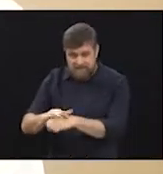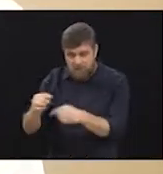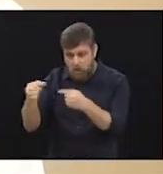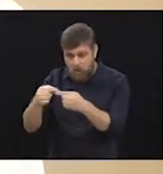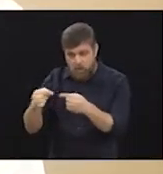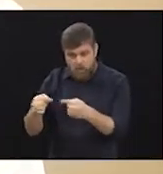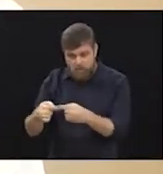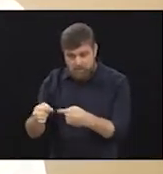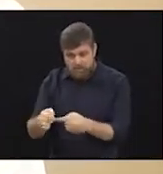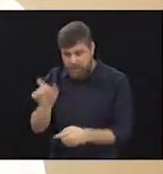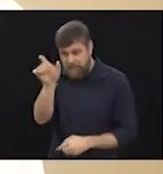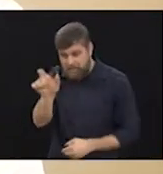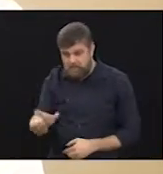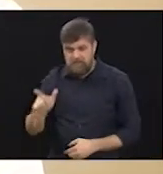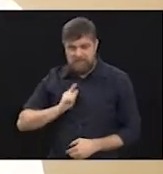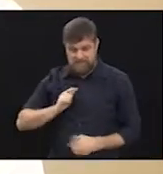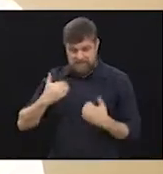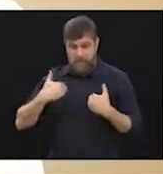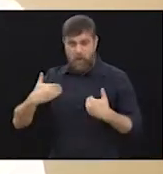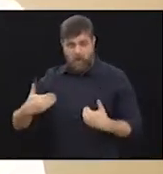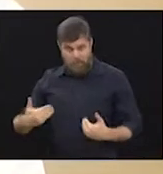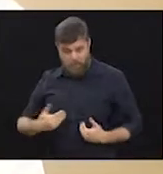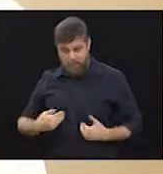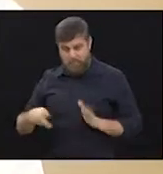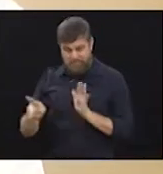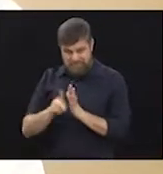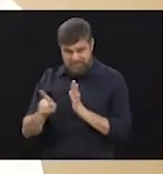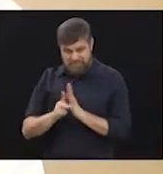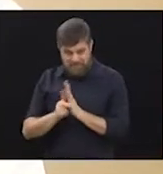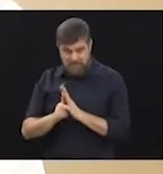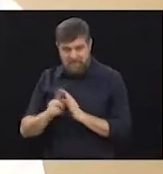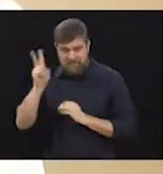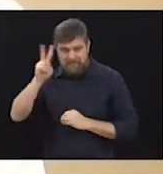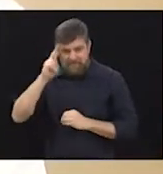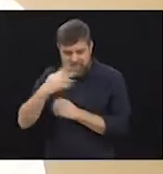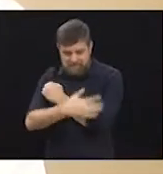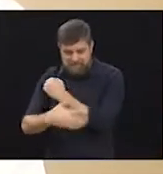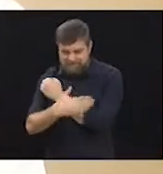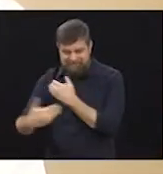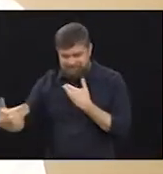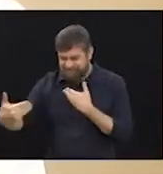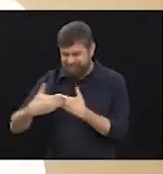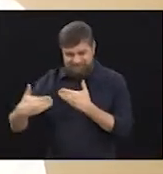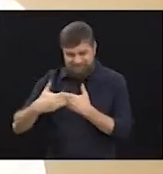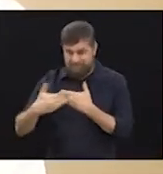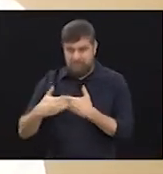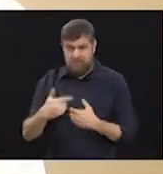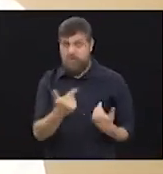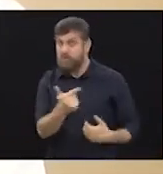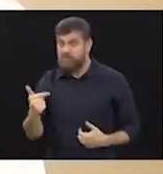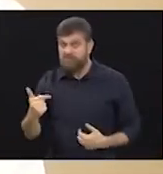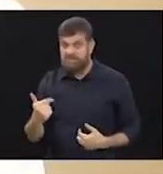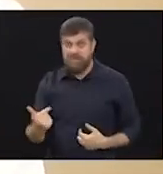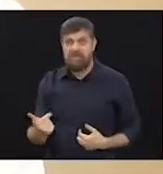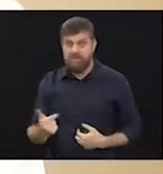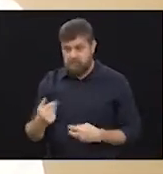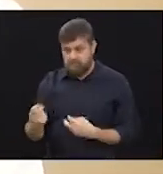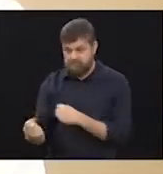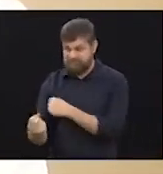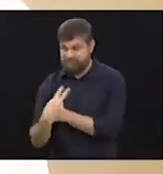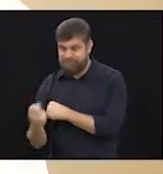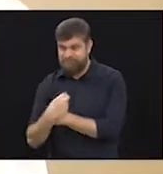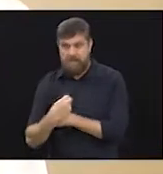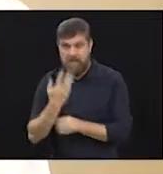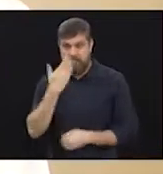vinculada àqueles quadros autoimunes que eu falei, que quando o sistema imunológico não está funcionando muito bem. Então, para a